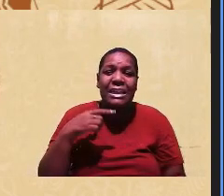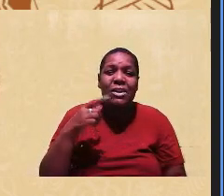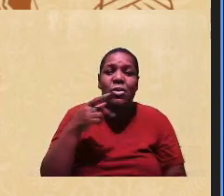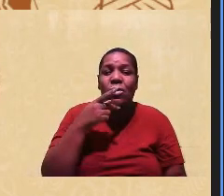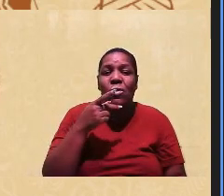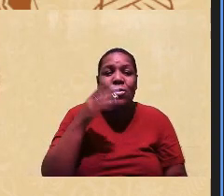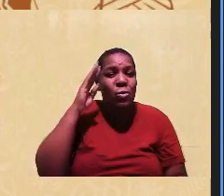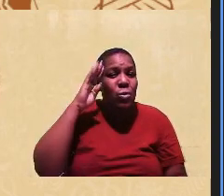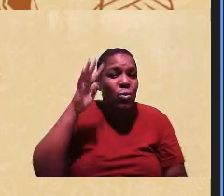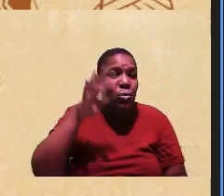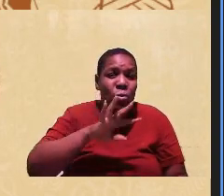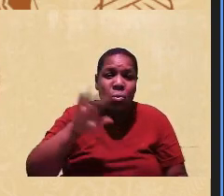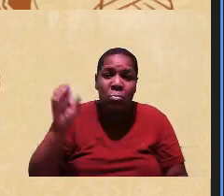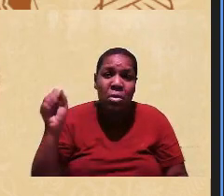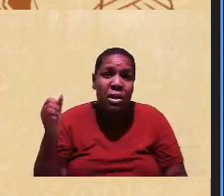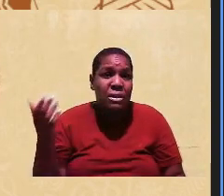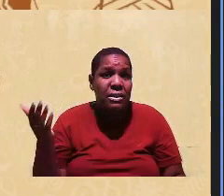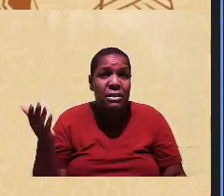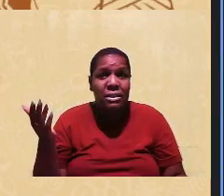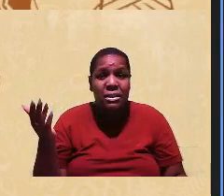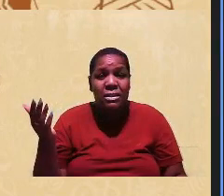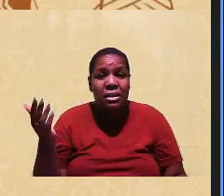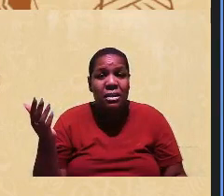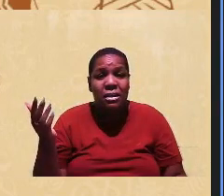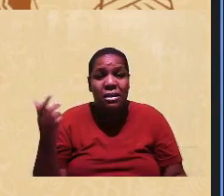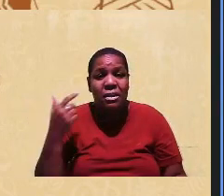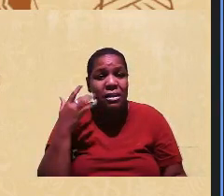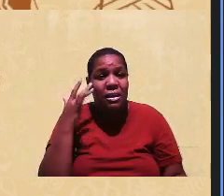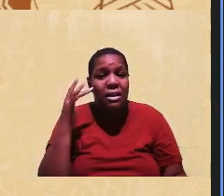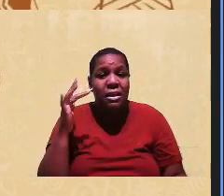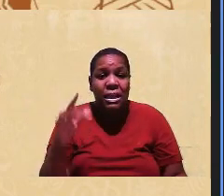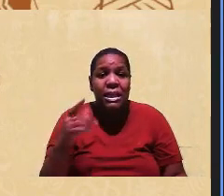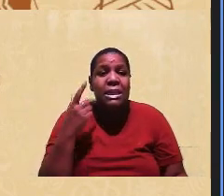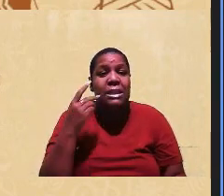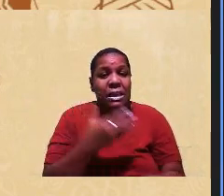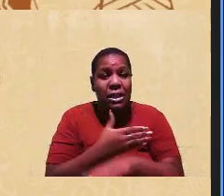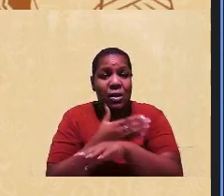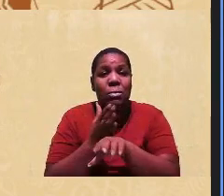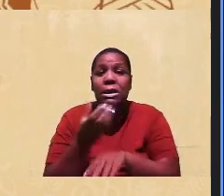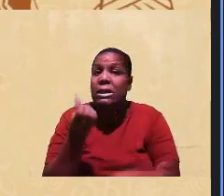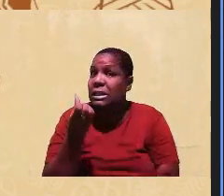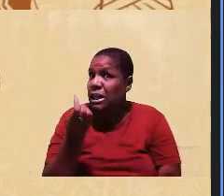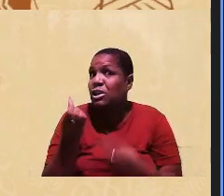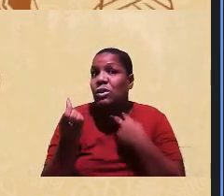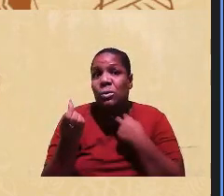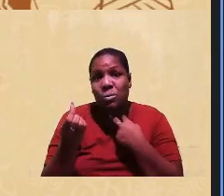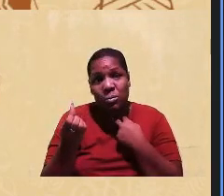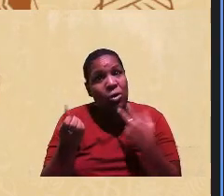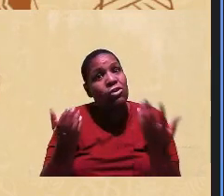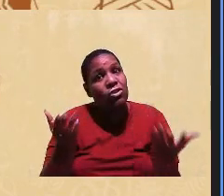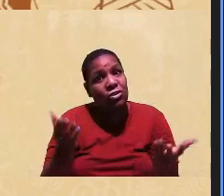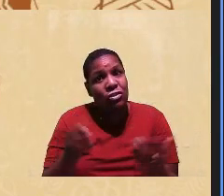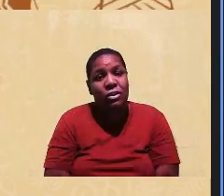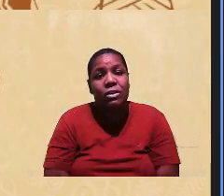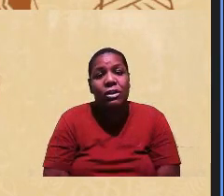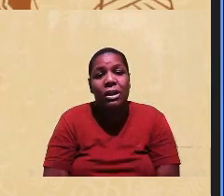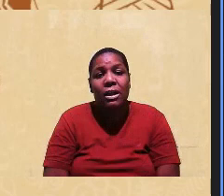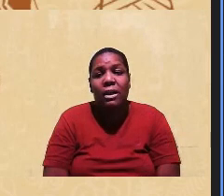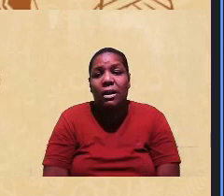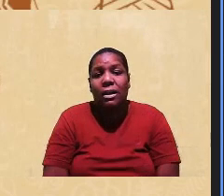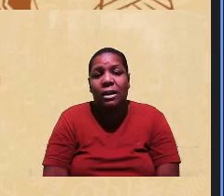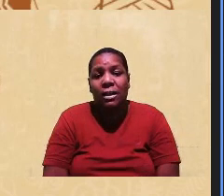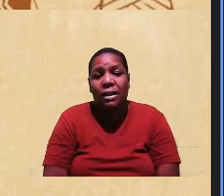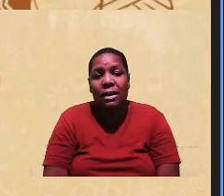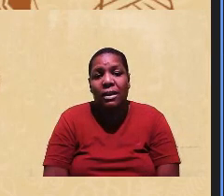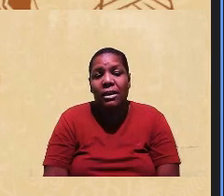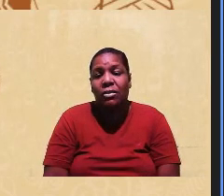debate, não tem, Eliane? A gente não vai passar das seis, porque Eliane já informou que não pode, né, gente? Vou terminar